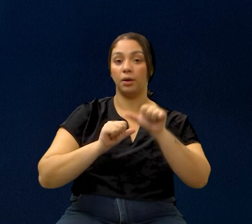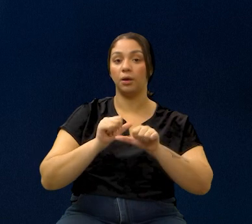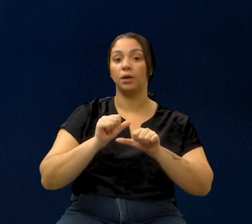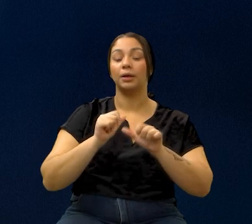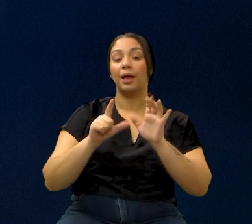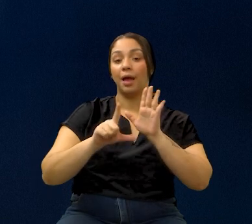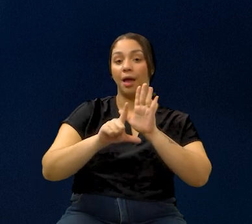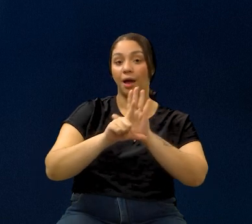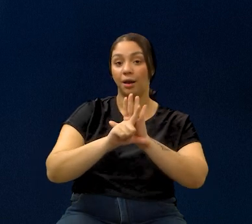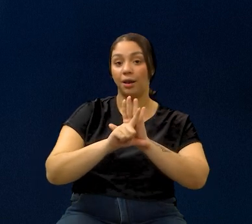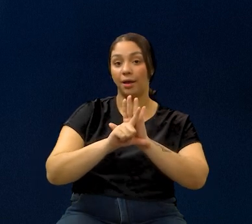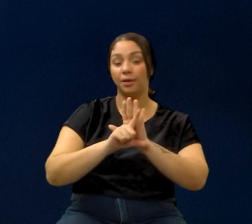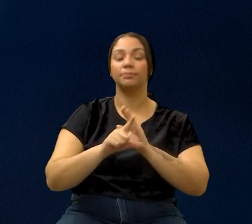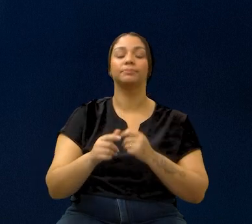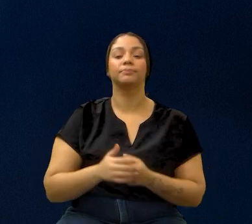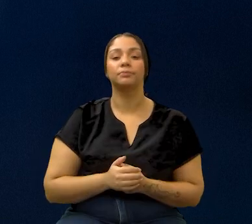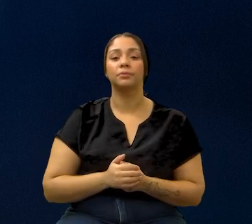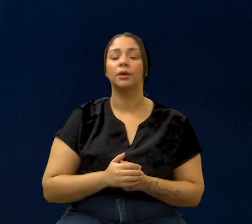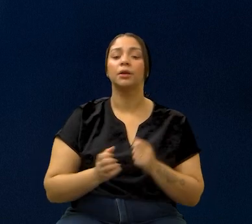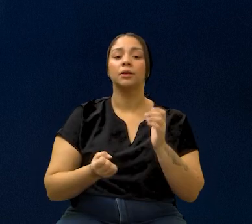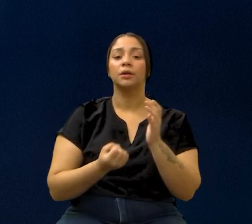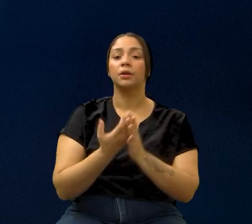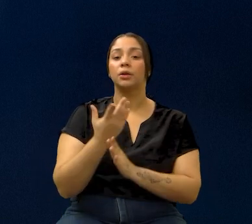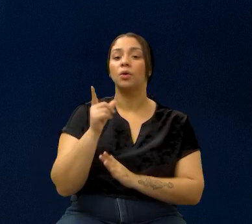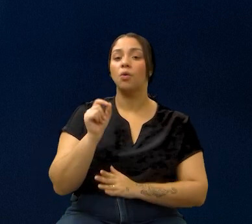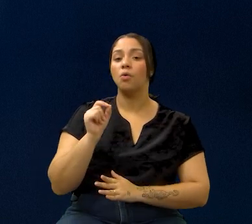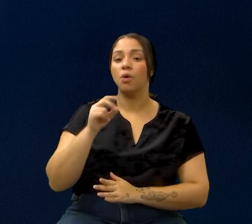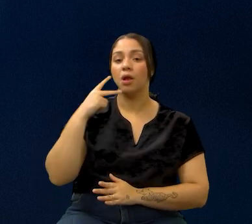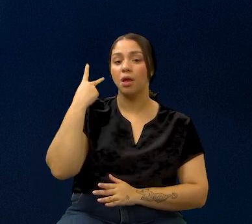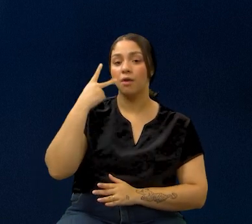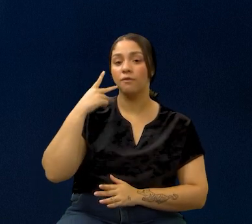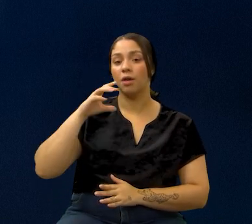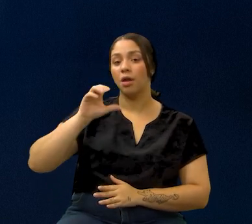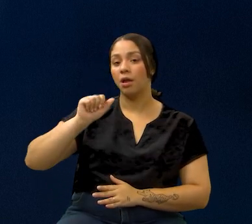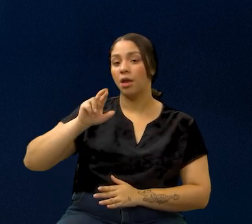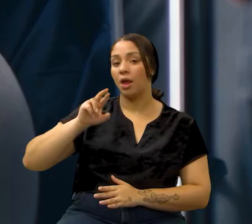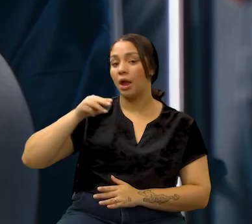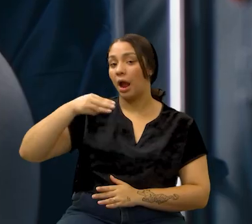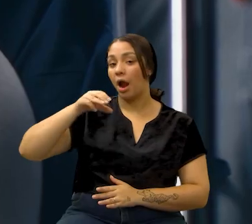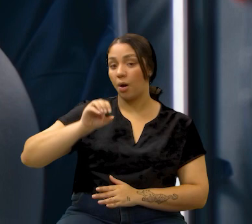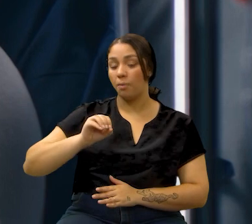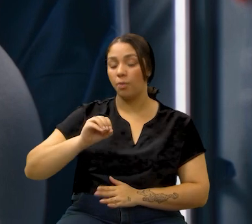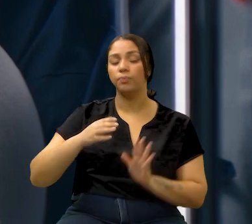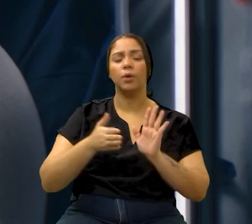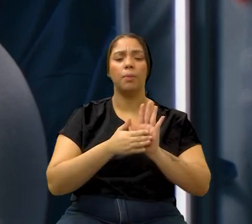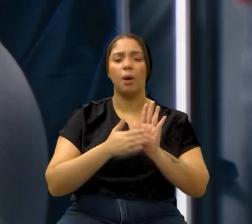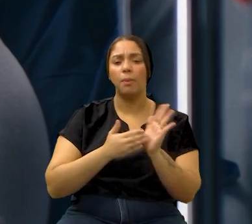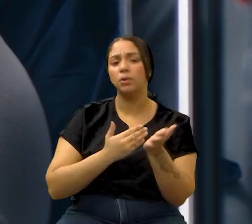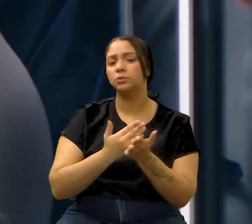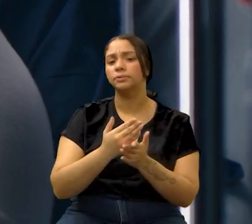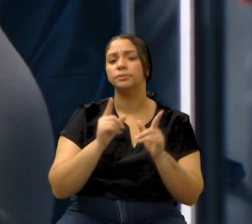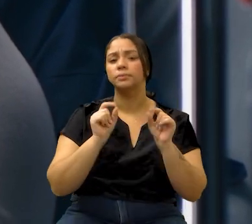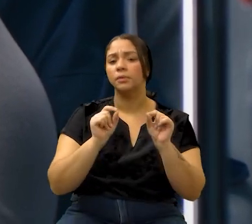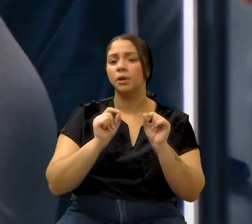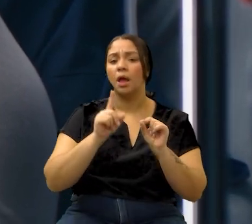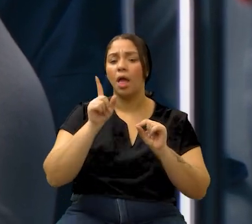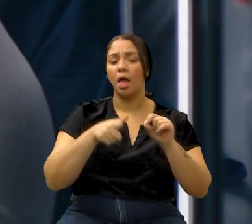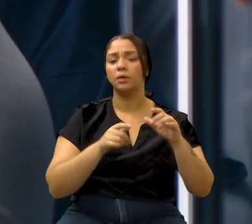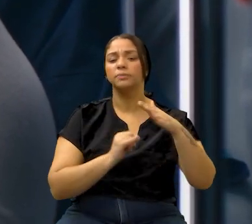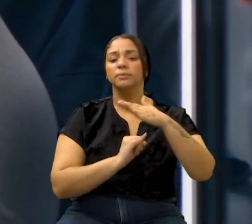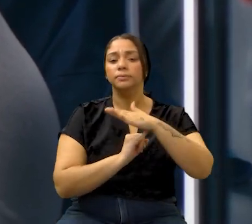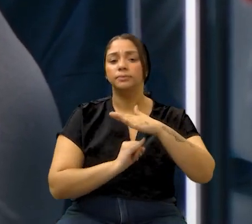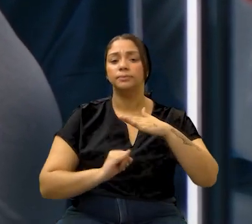.397 de autoria do vereador Carmo Luiz. A proposta inicial tratava da